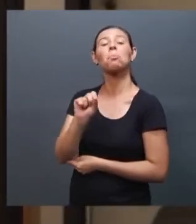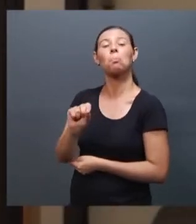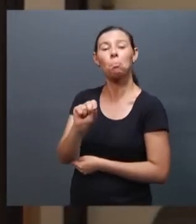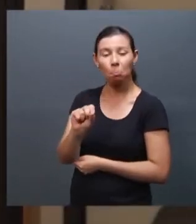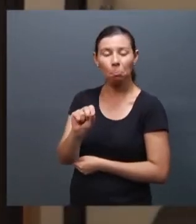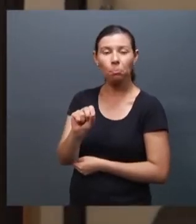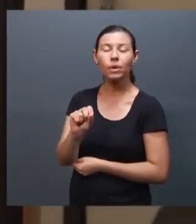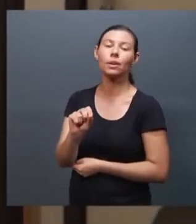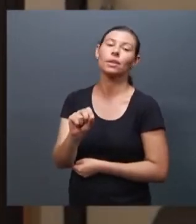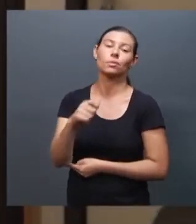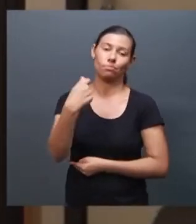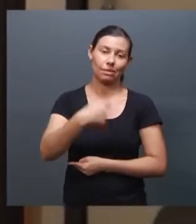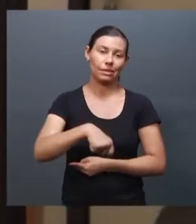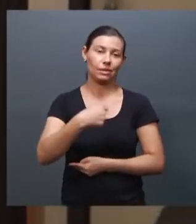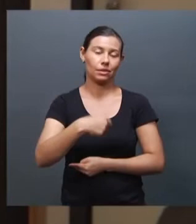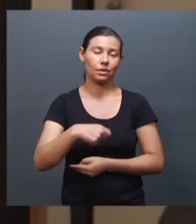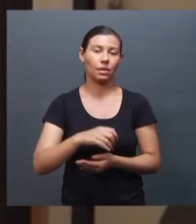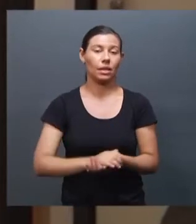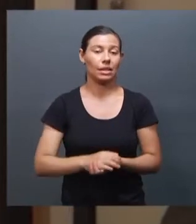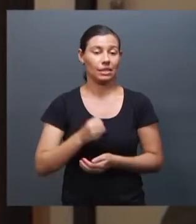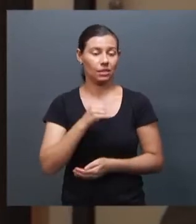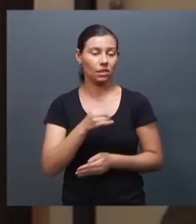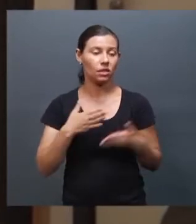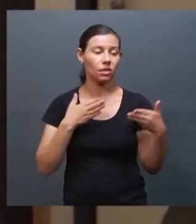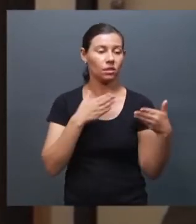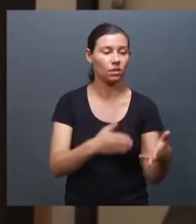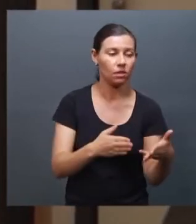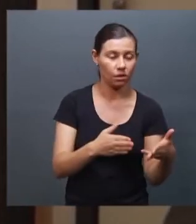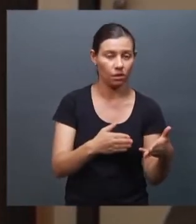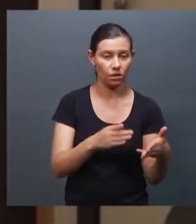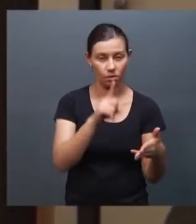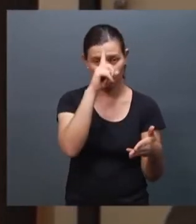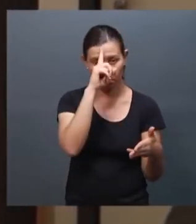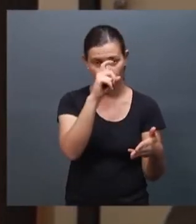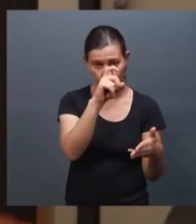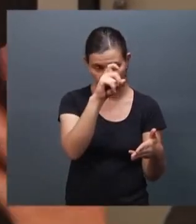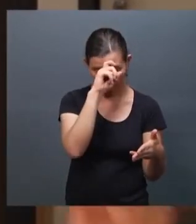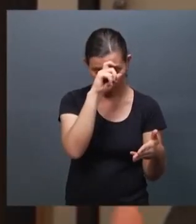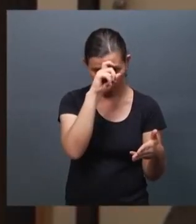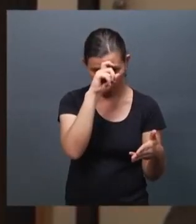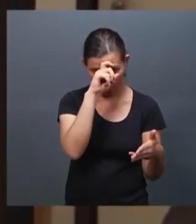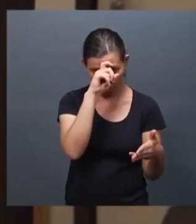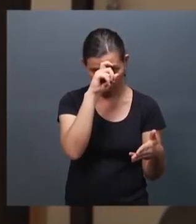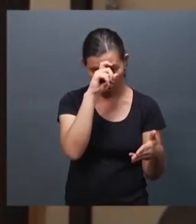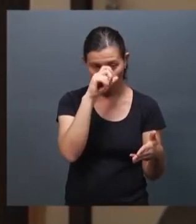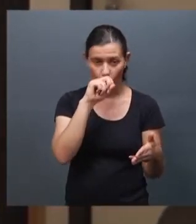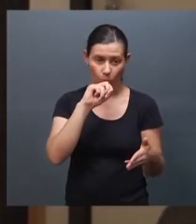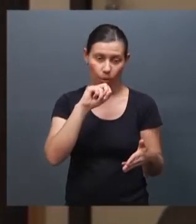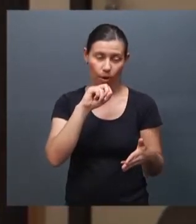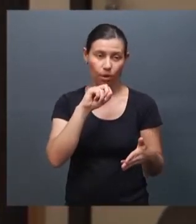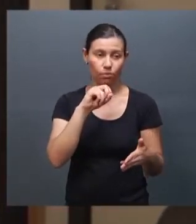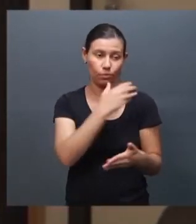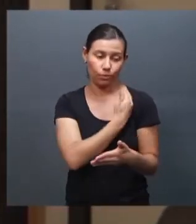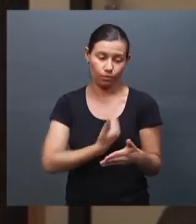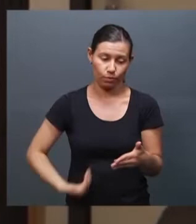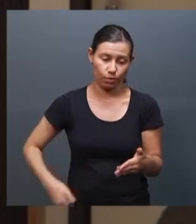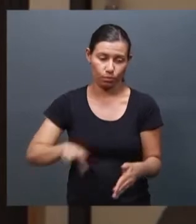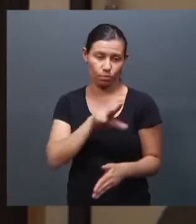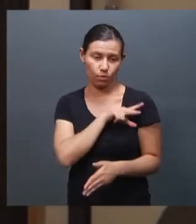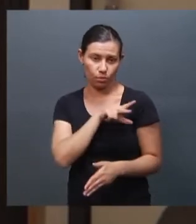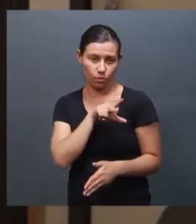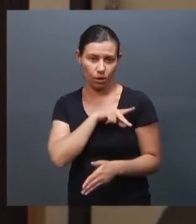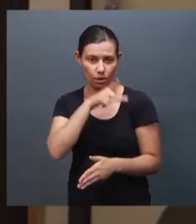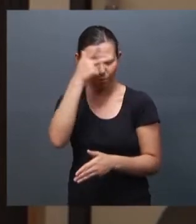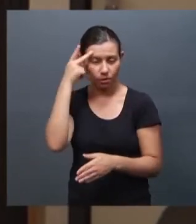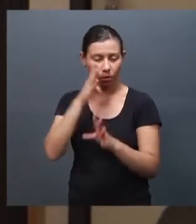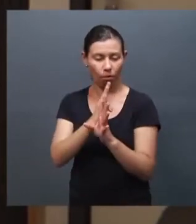seu nome. Então, é muito constrangedor você chegar num hospital, num hospital público ou num hospital particular e ter toda uma fila ali de